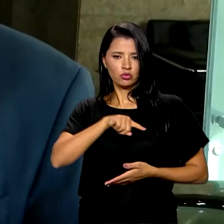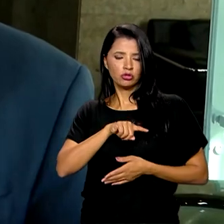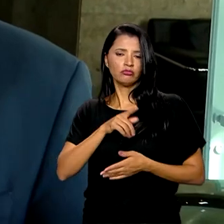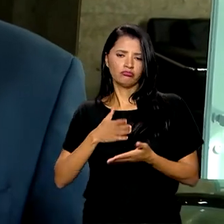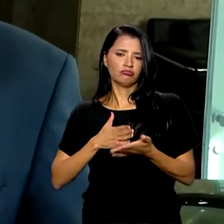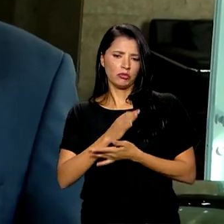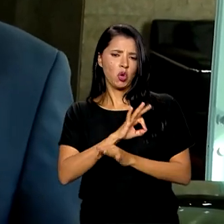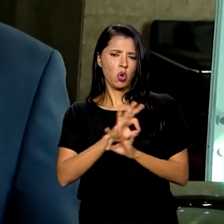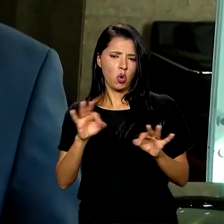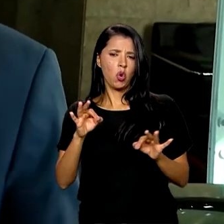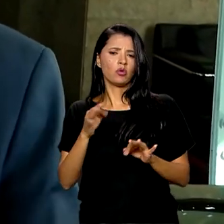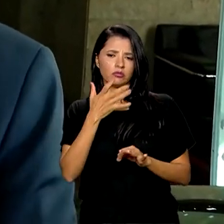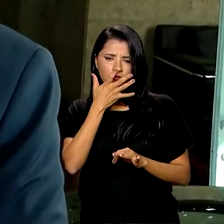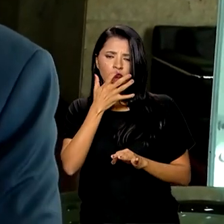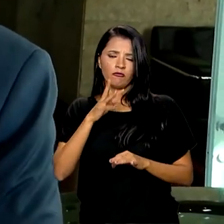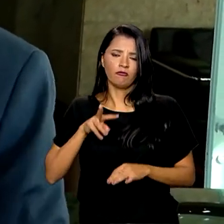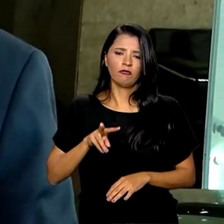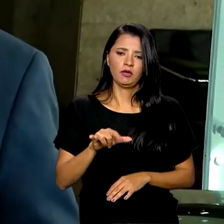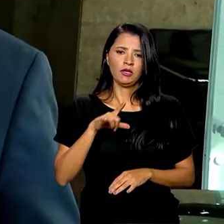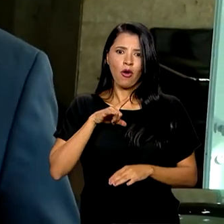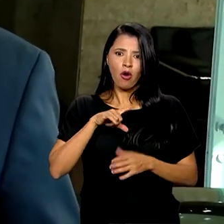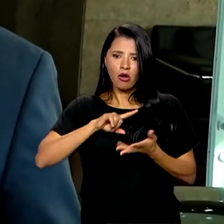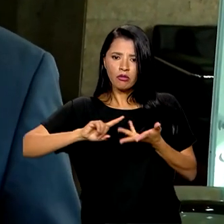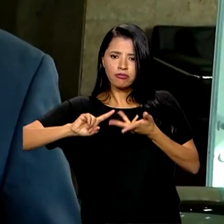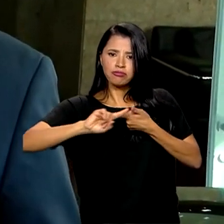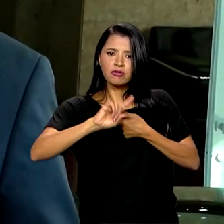marco fiscal. Olha só a quantidade de coisas que já foram negociadas. marco fiscal.